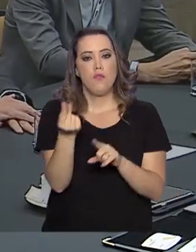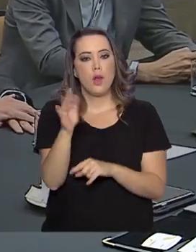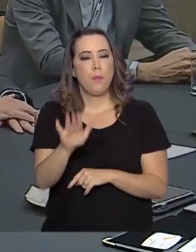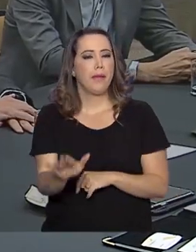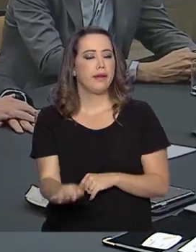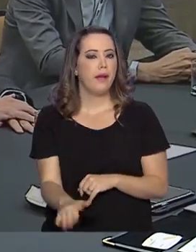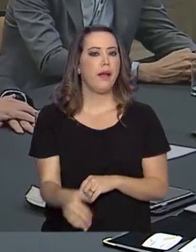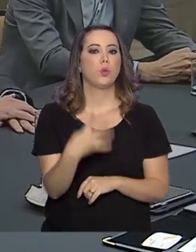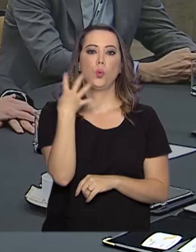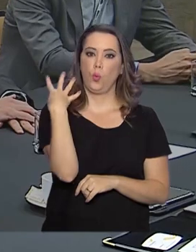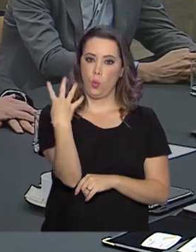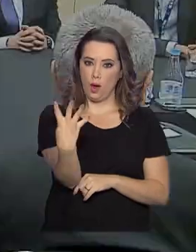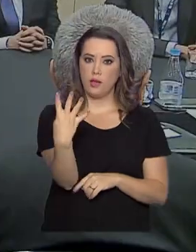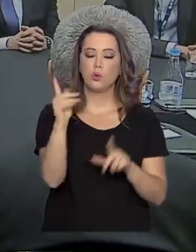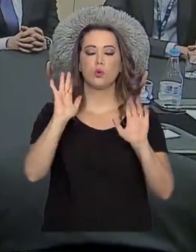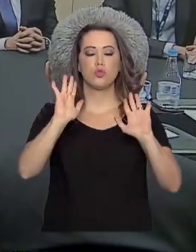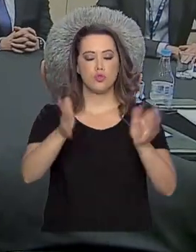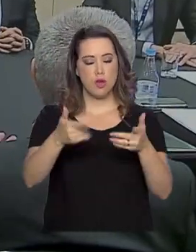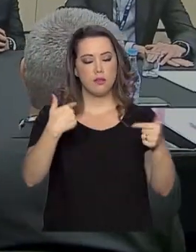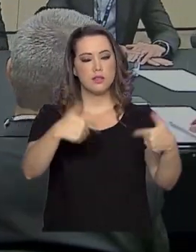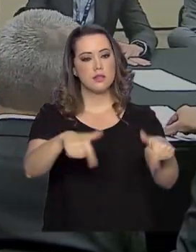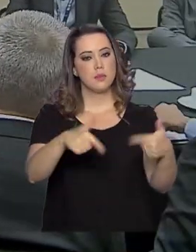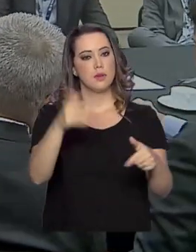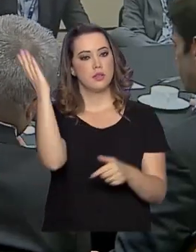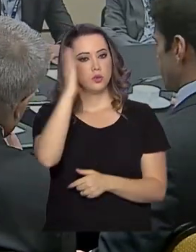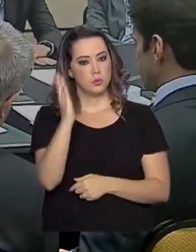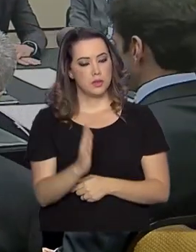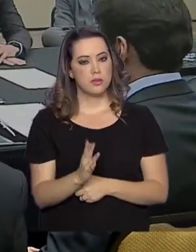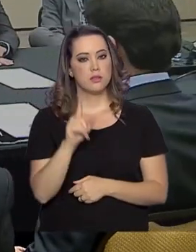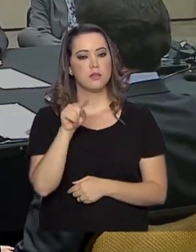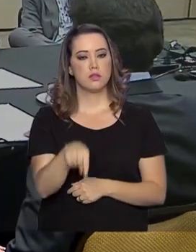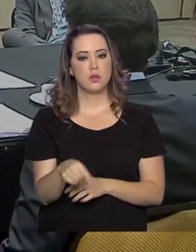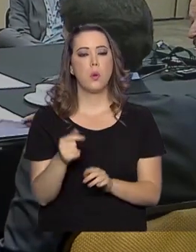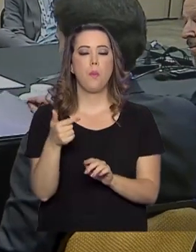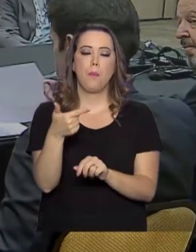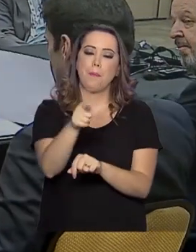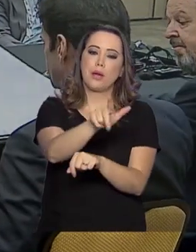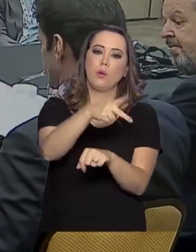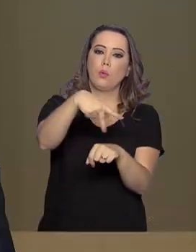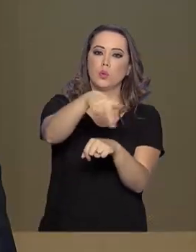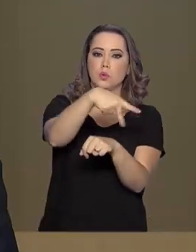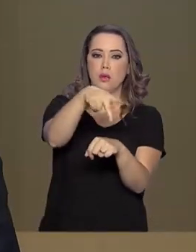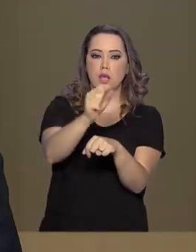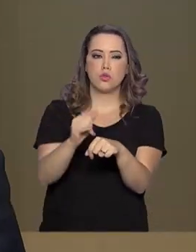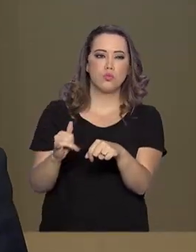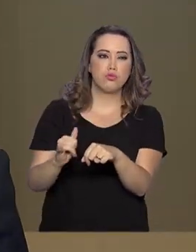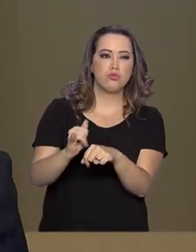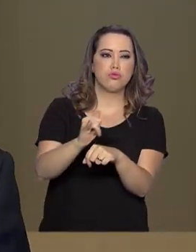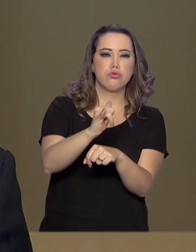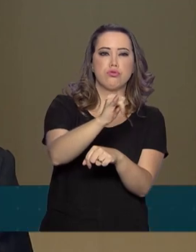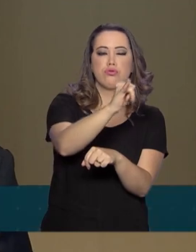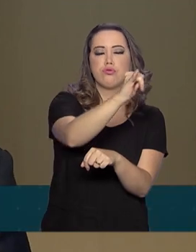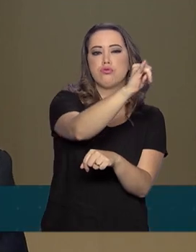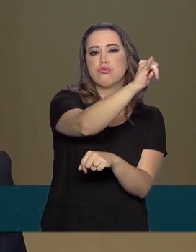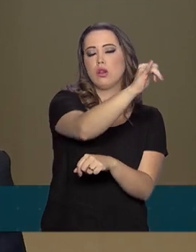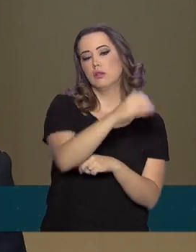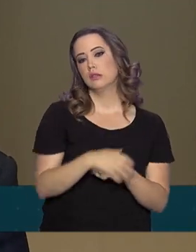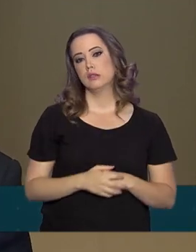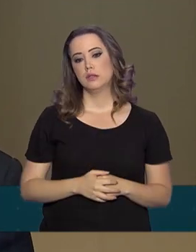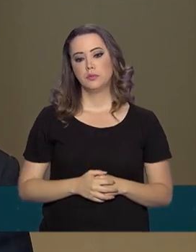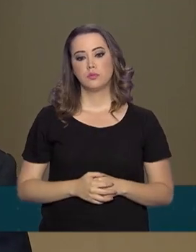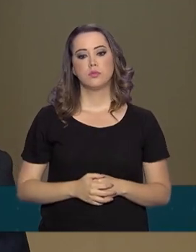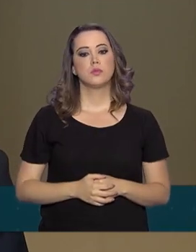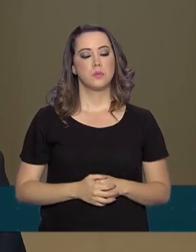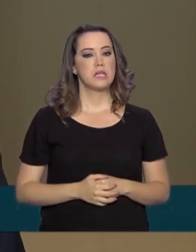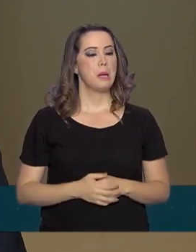já estão autorizadas a operar voos regulares internacionais no país. É um país com dimensões continentais, mais de